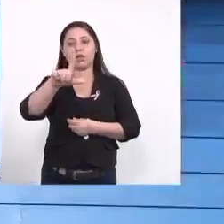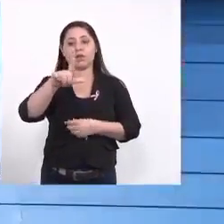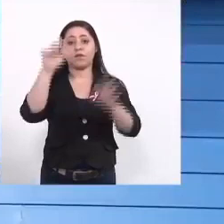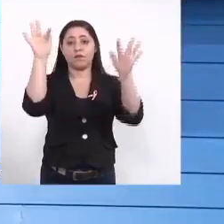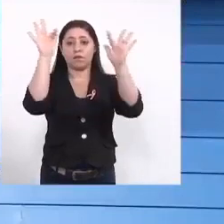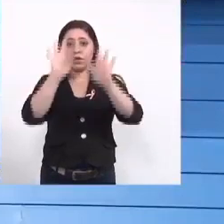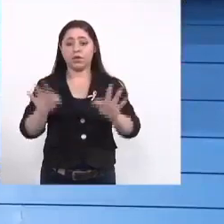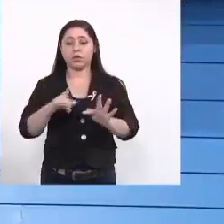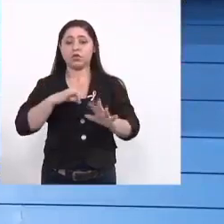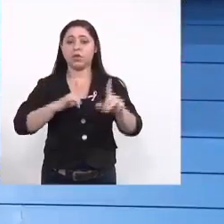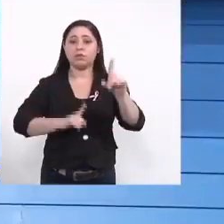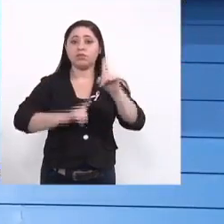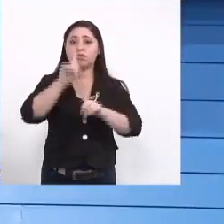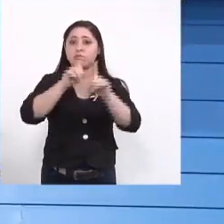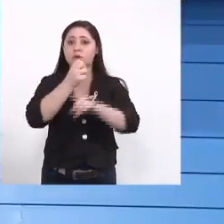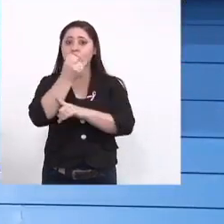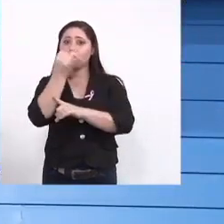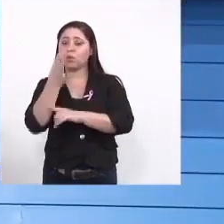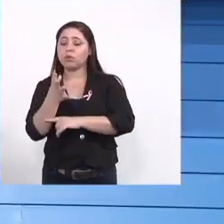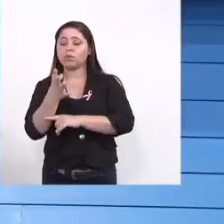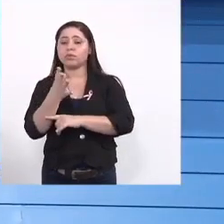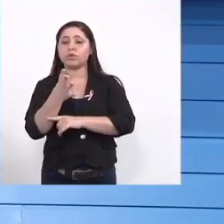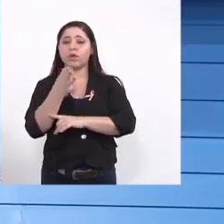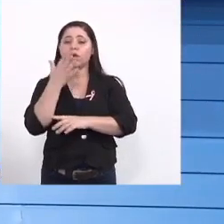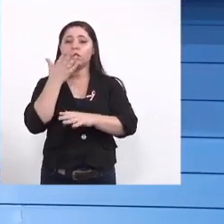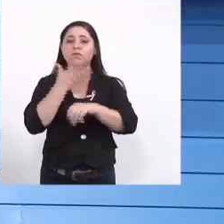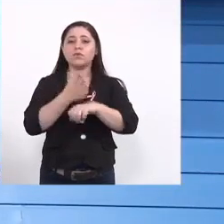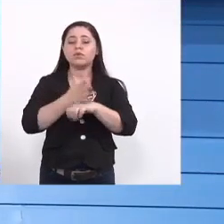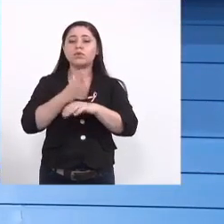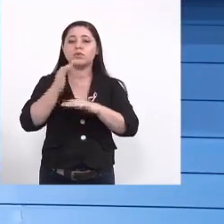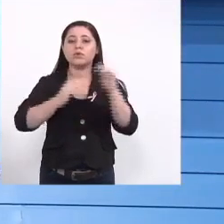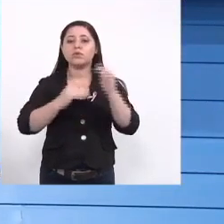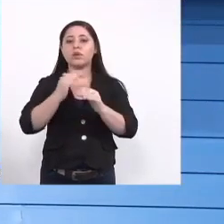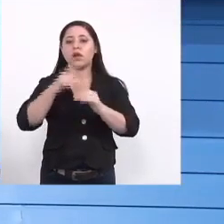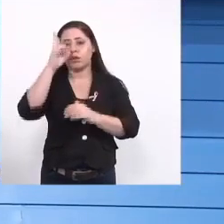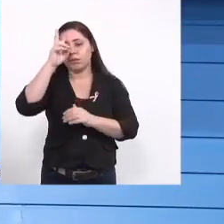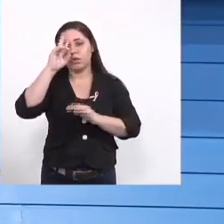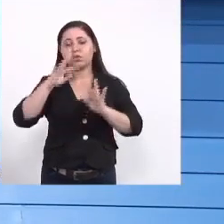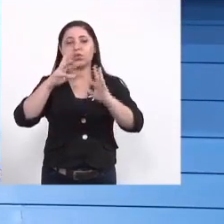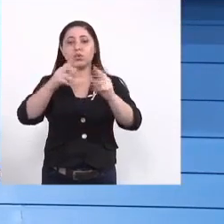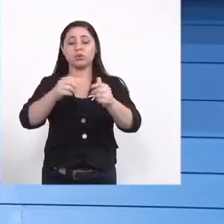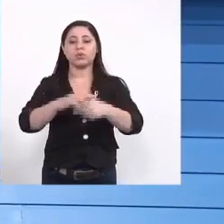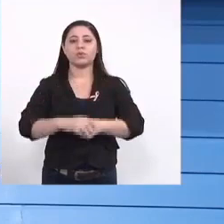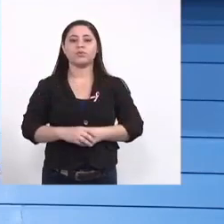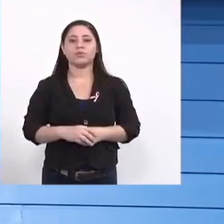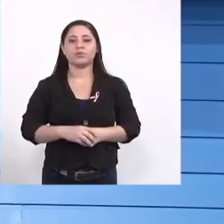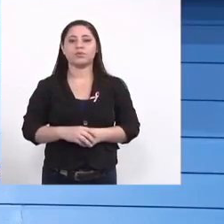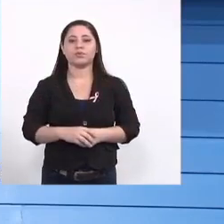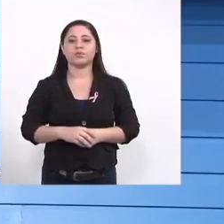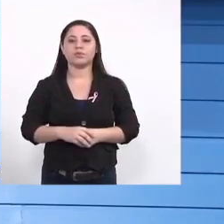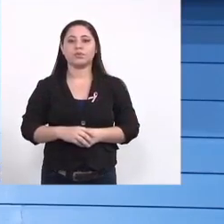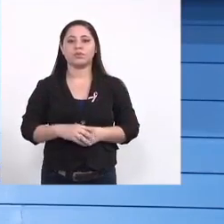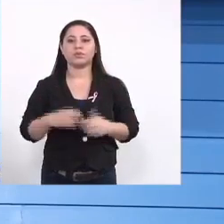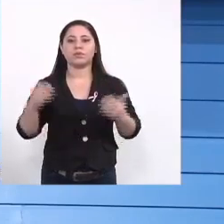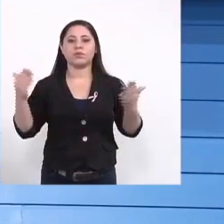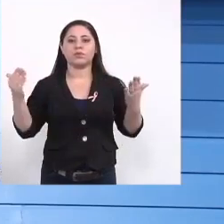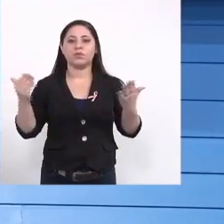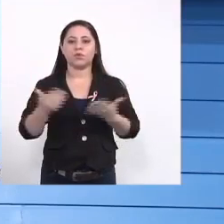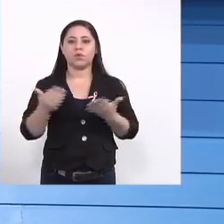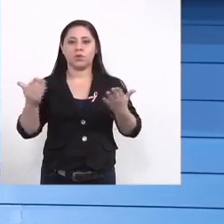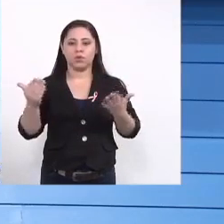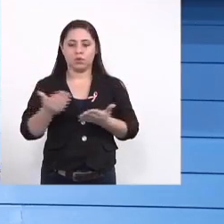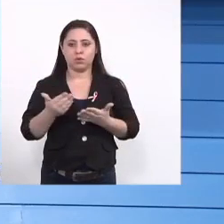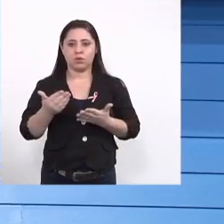de ter esses dados principalmente com a valorização do profissional mas eu quero lembrar assim a todos hoje para mim ser